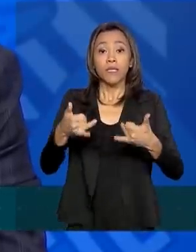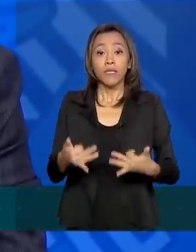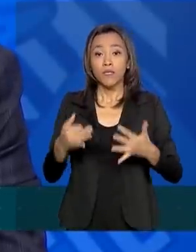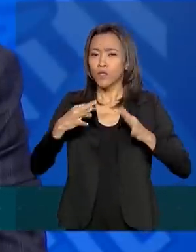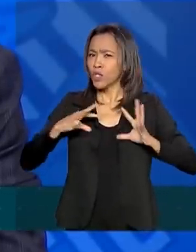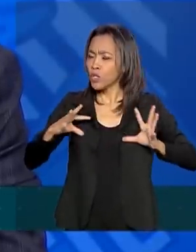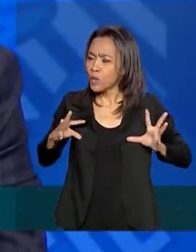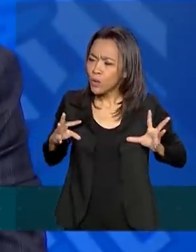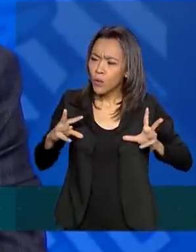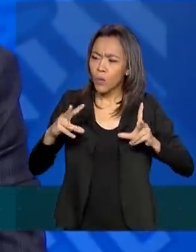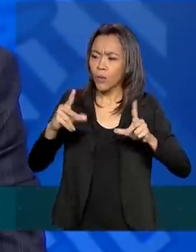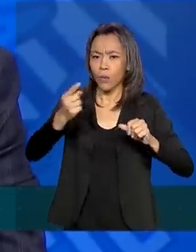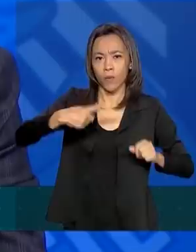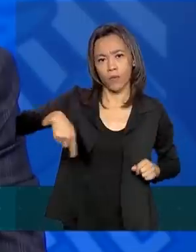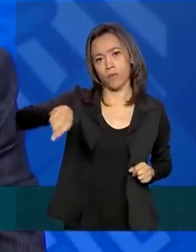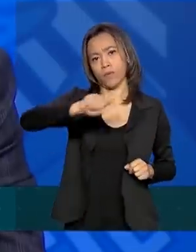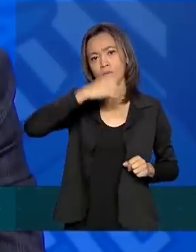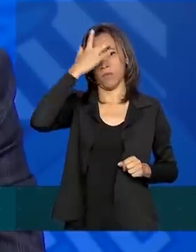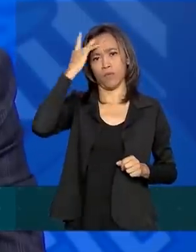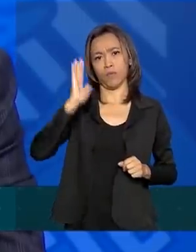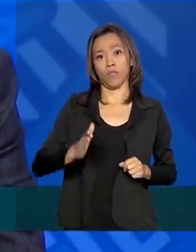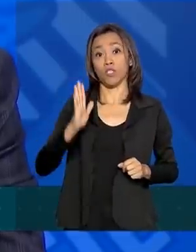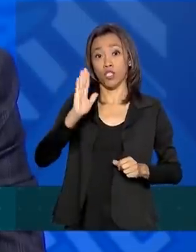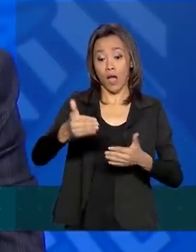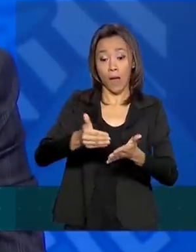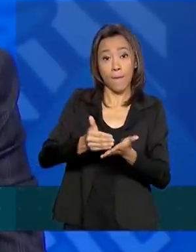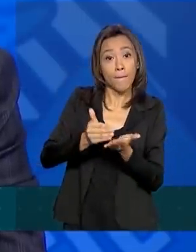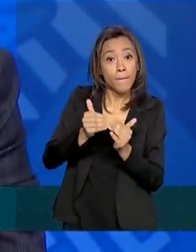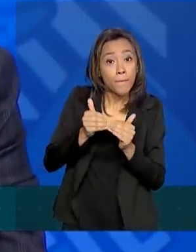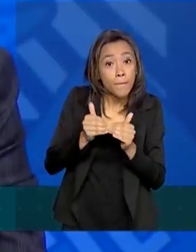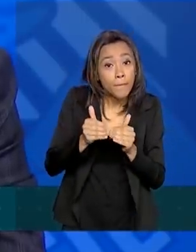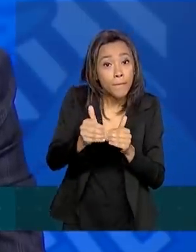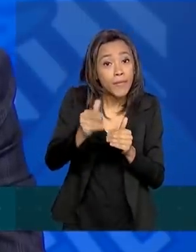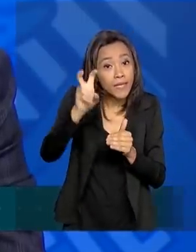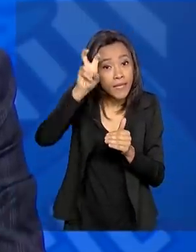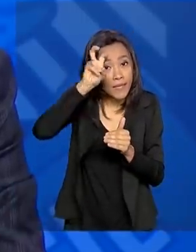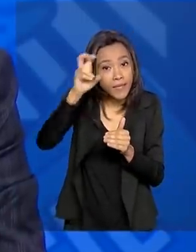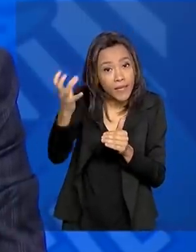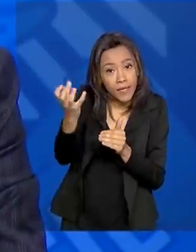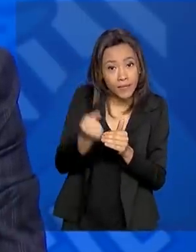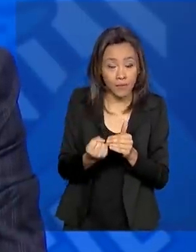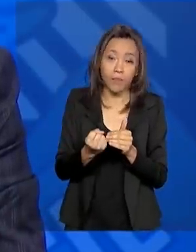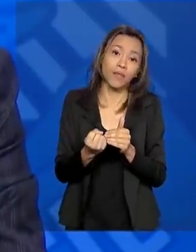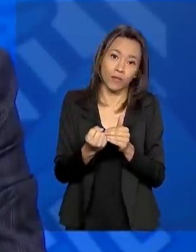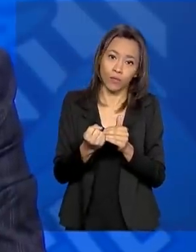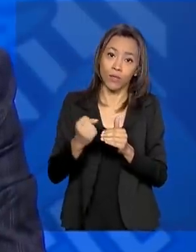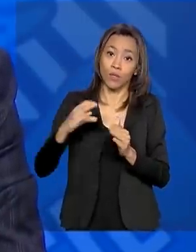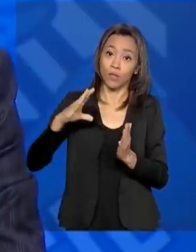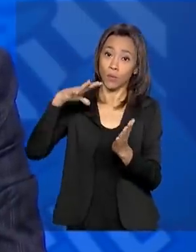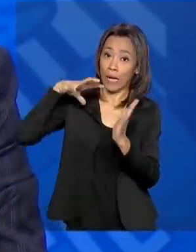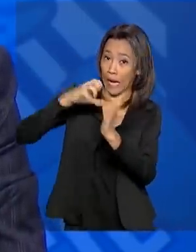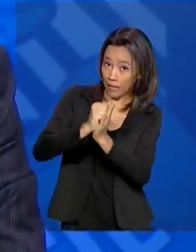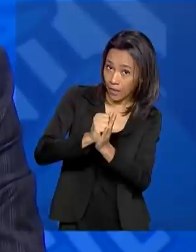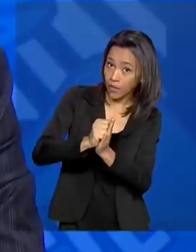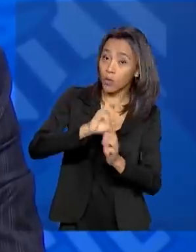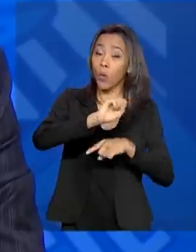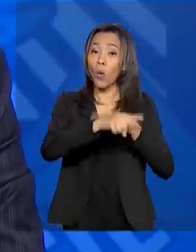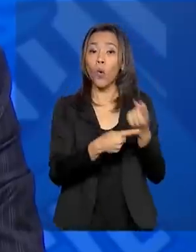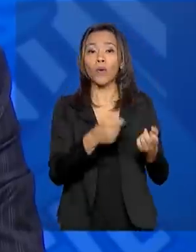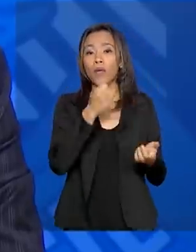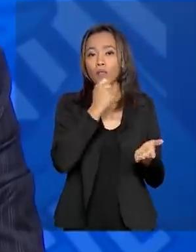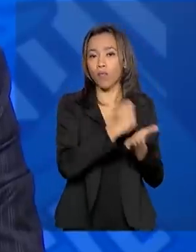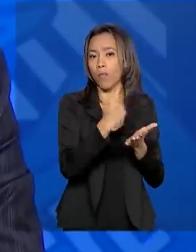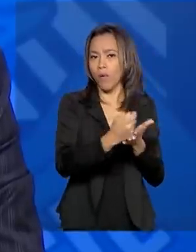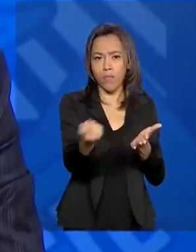passarem a receber, a partir de quinta-feira, do cadastro único ou dos informais e que ainda não receberam, receberão